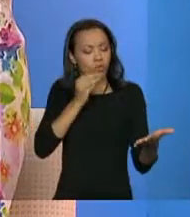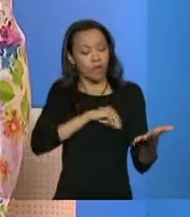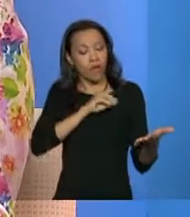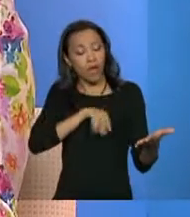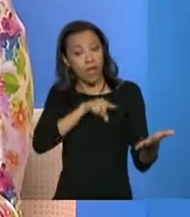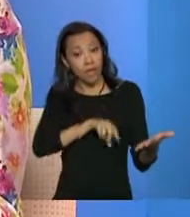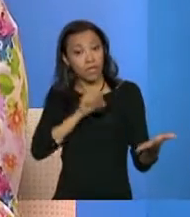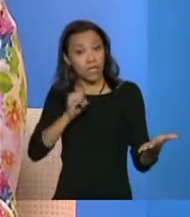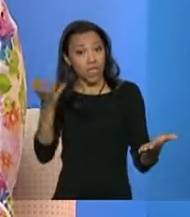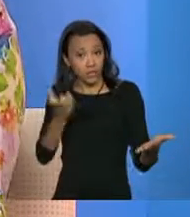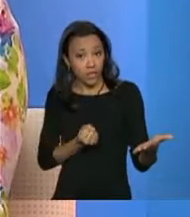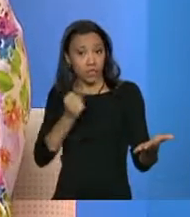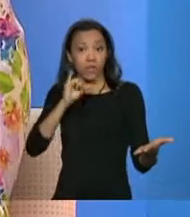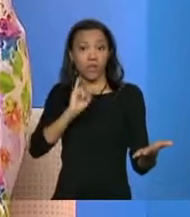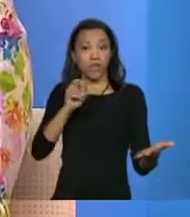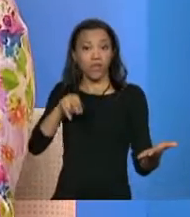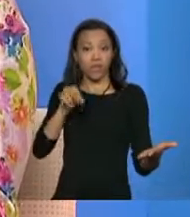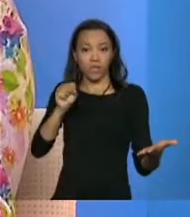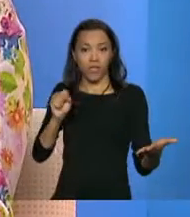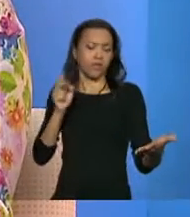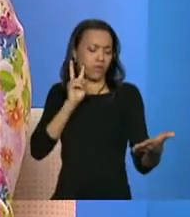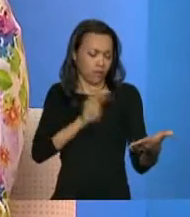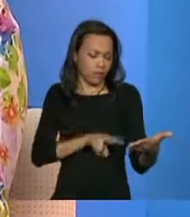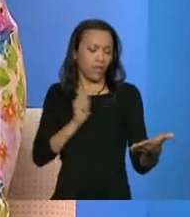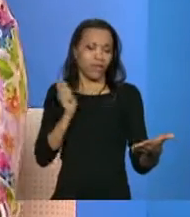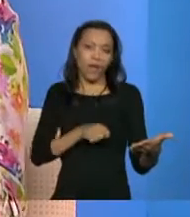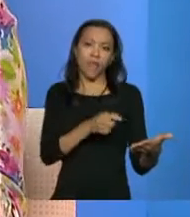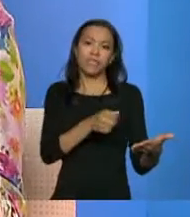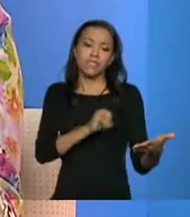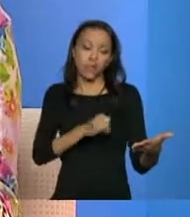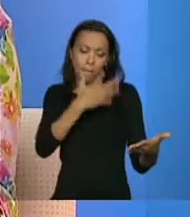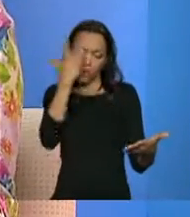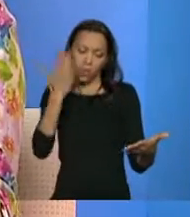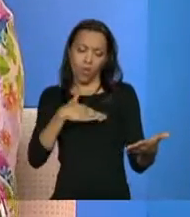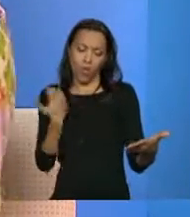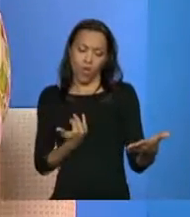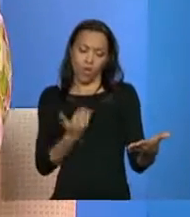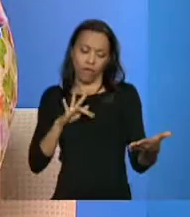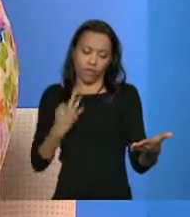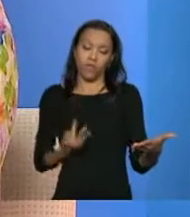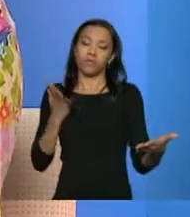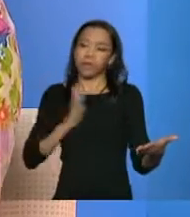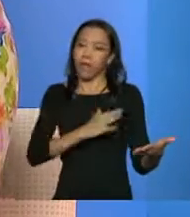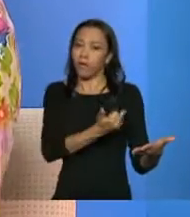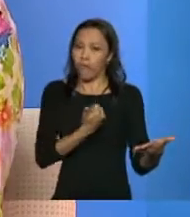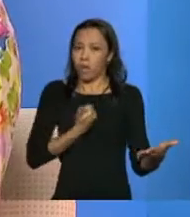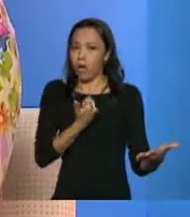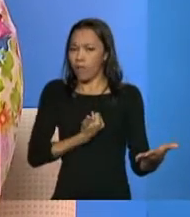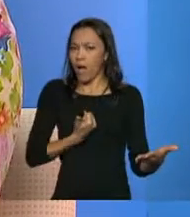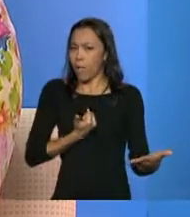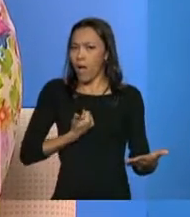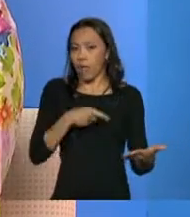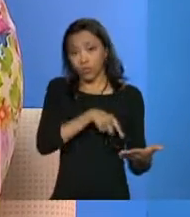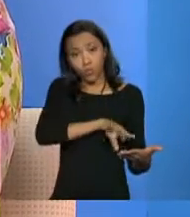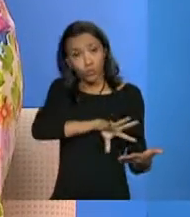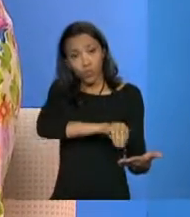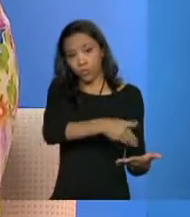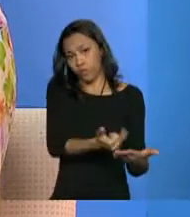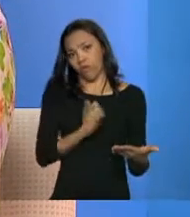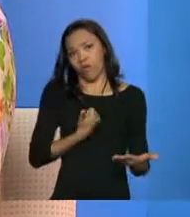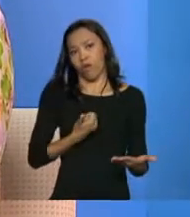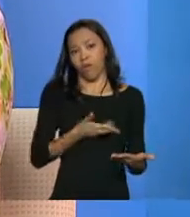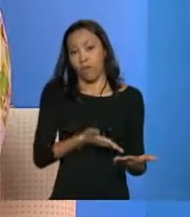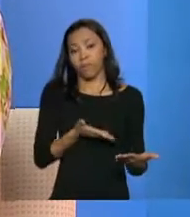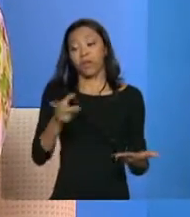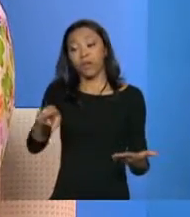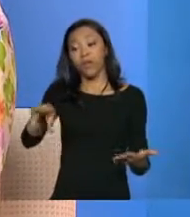benefício do INSS, a gente consegue ver. Se houve um óbito na família, a gente consegue ver, né? E a gente bate tudo isso com a informação do cadastro, para que a família